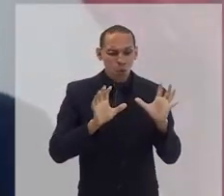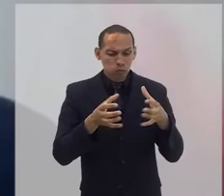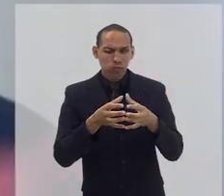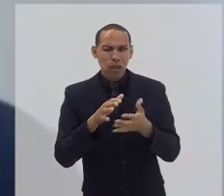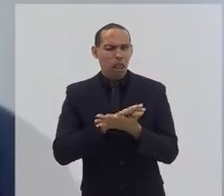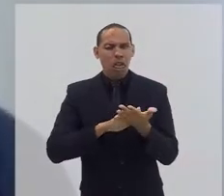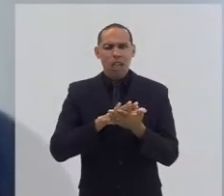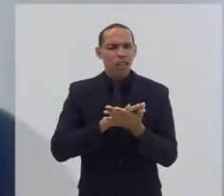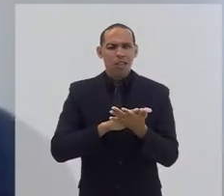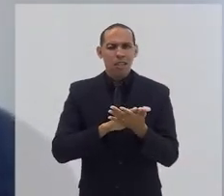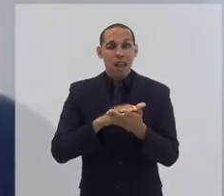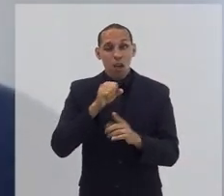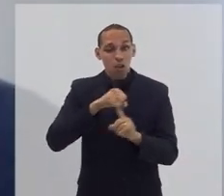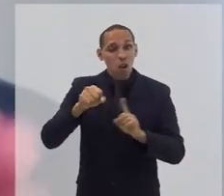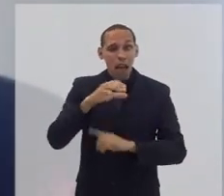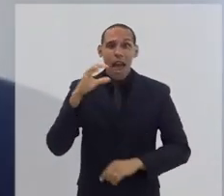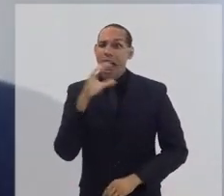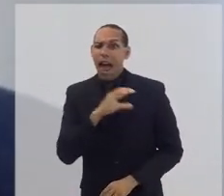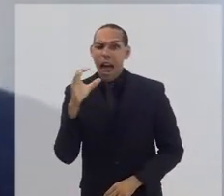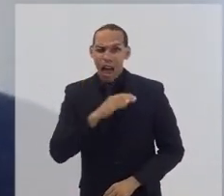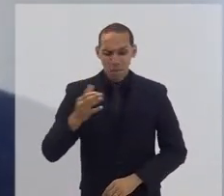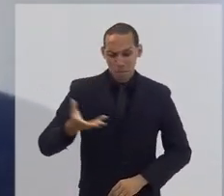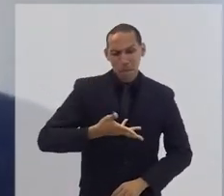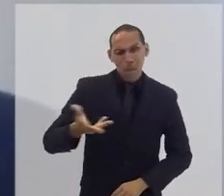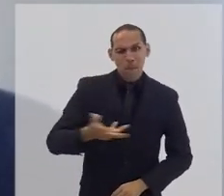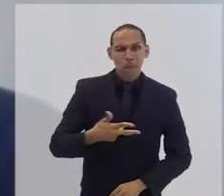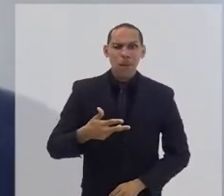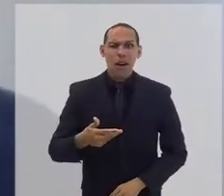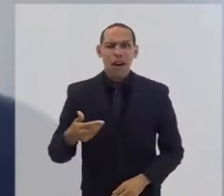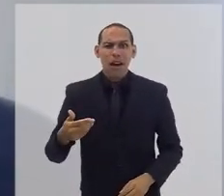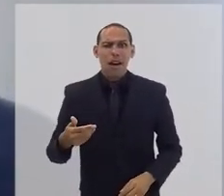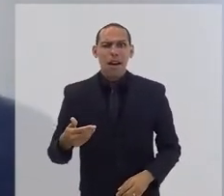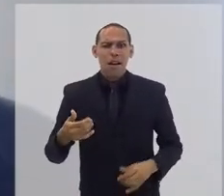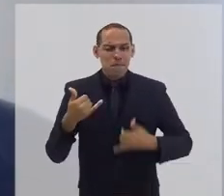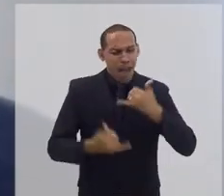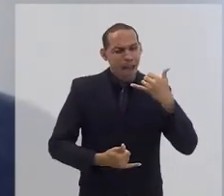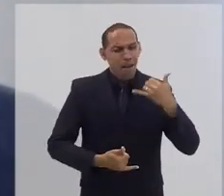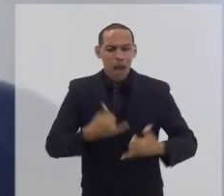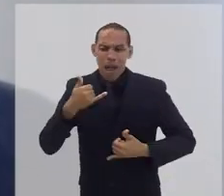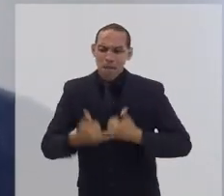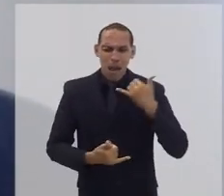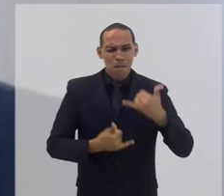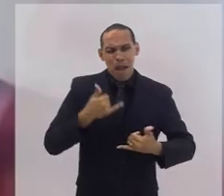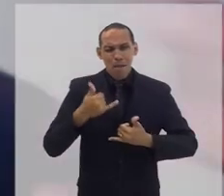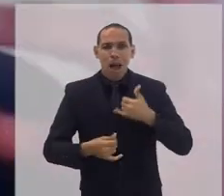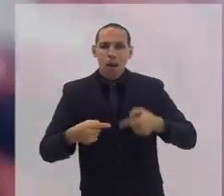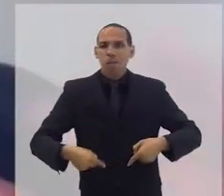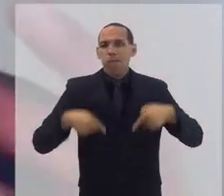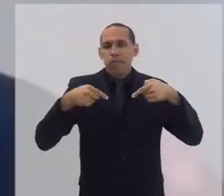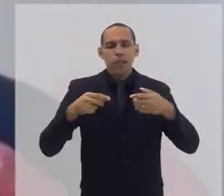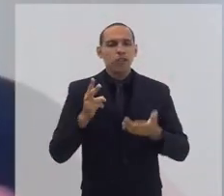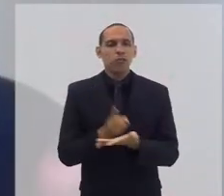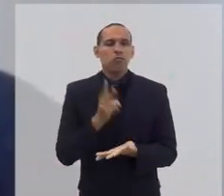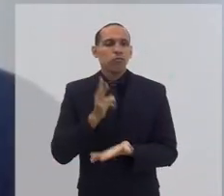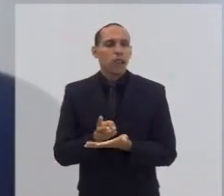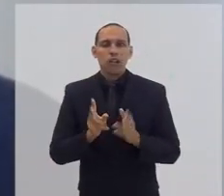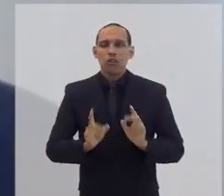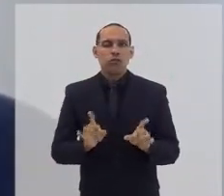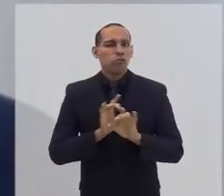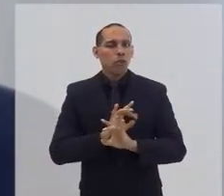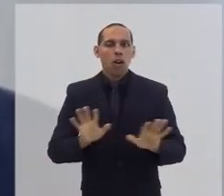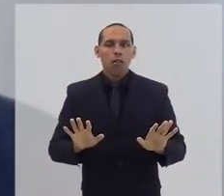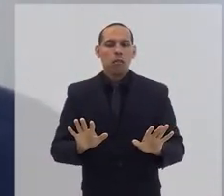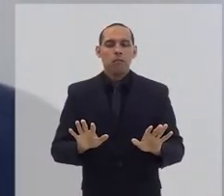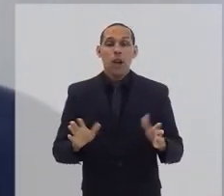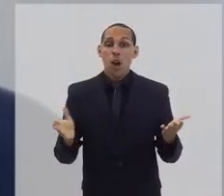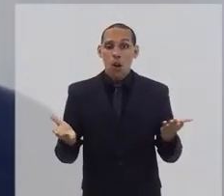entretenimento permanente e competição. A gente é mais tratado como máquina que